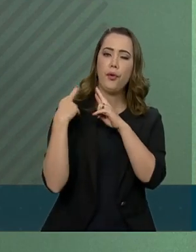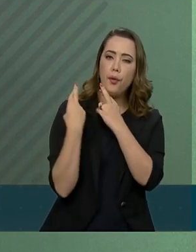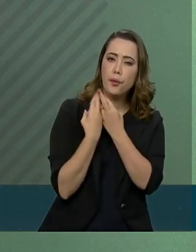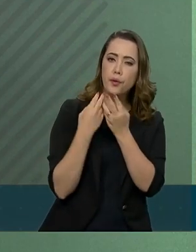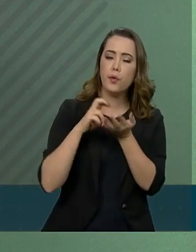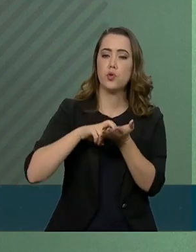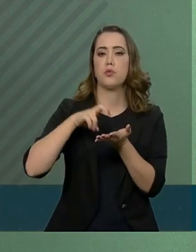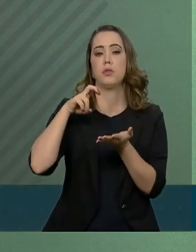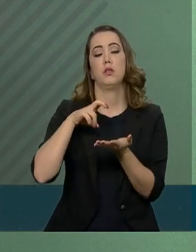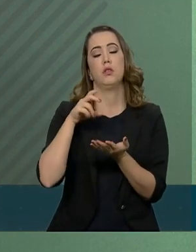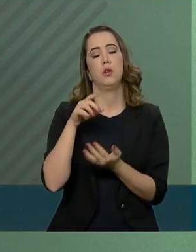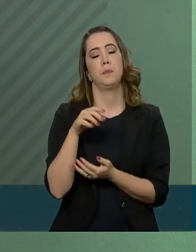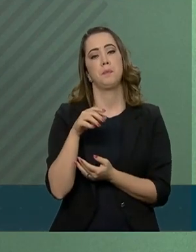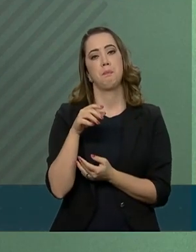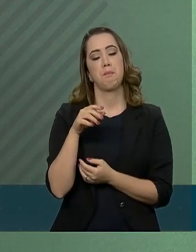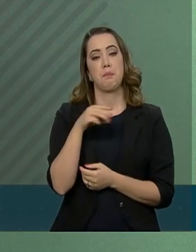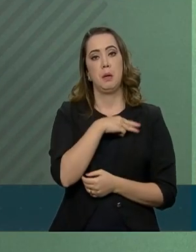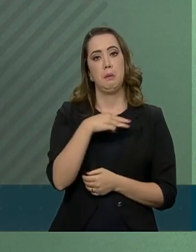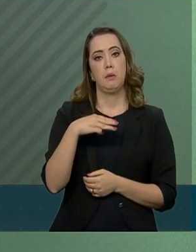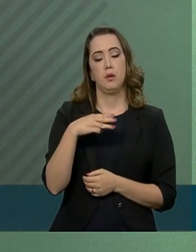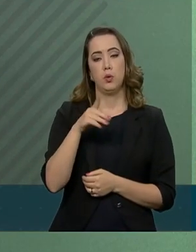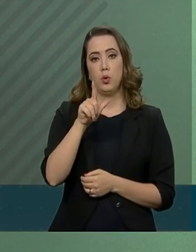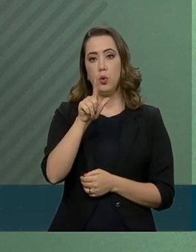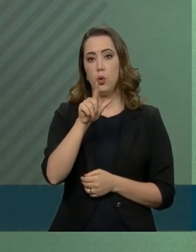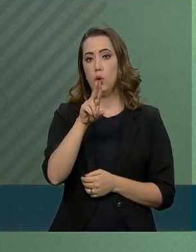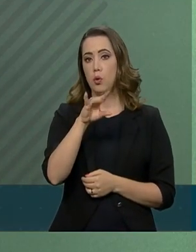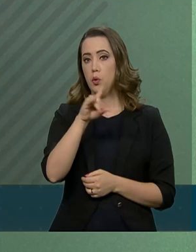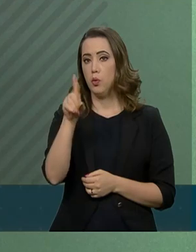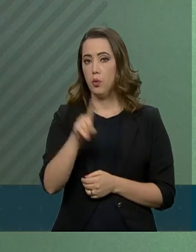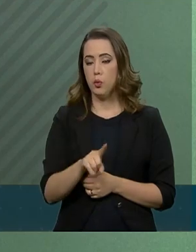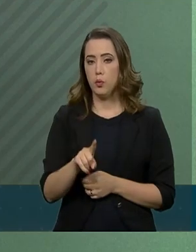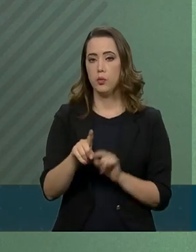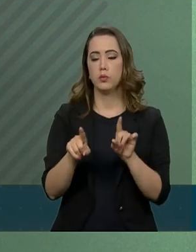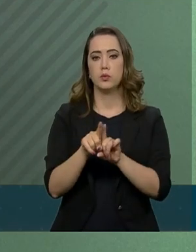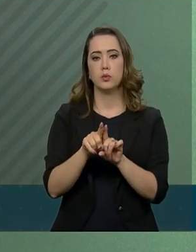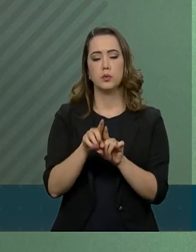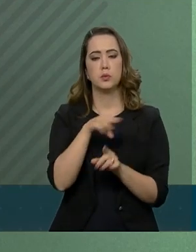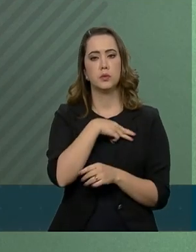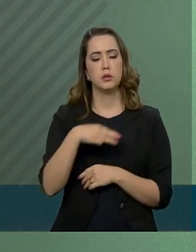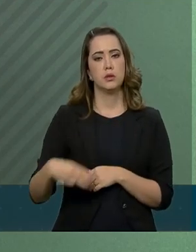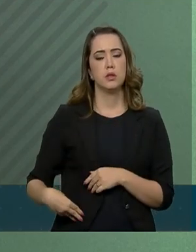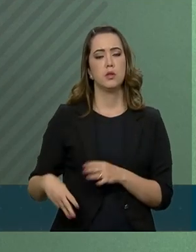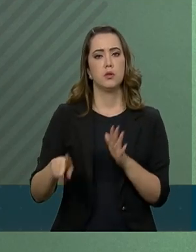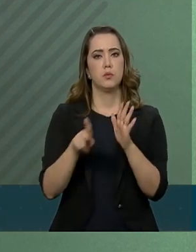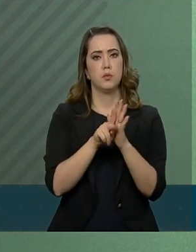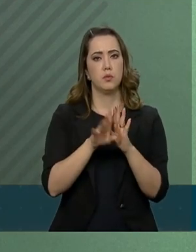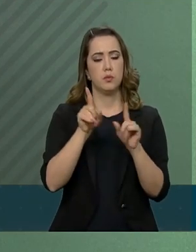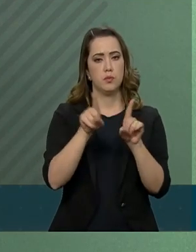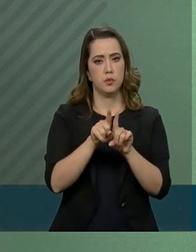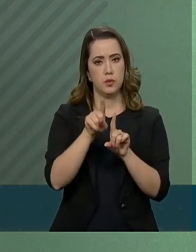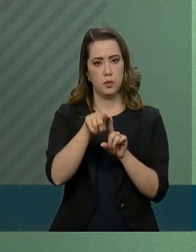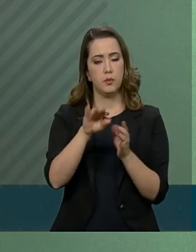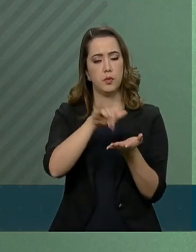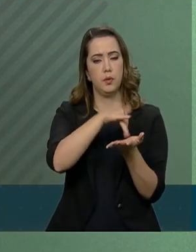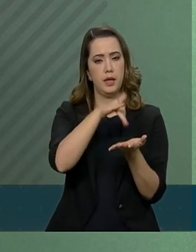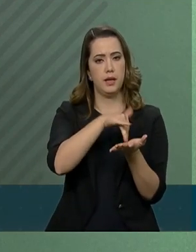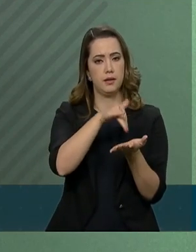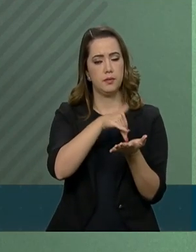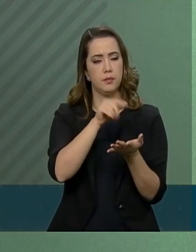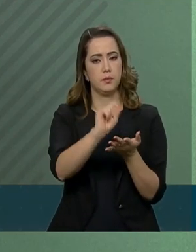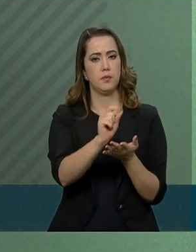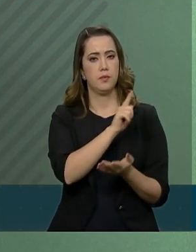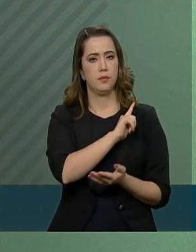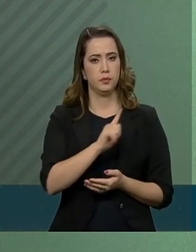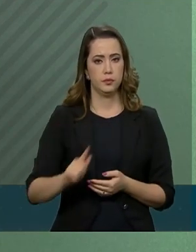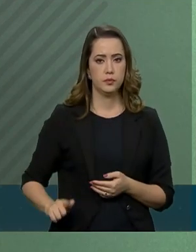Luiz Eduardo, ministro-chefe da Secretaria de Governo da Presidência da República, Augusto Heleno, ministro